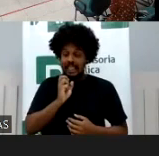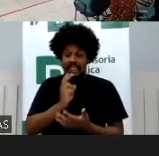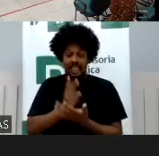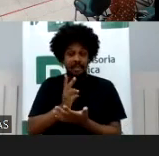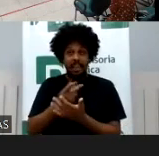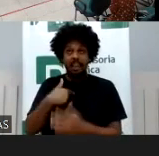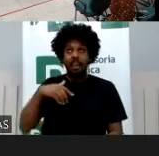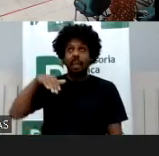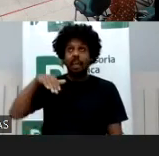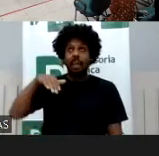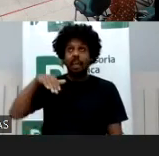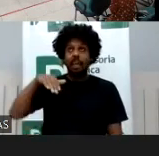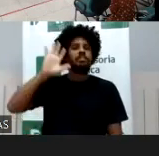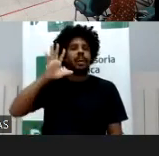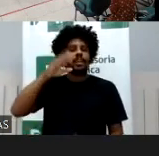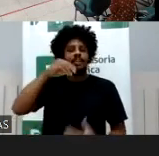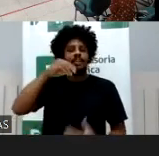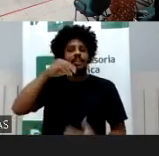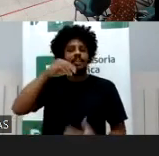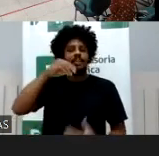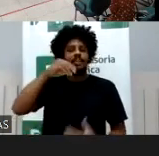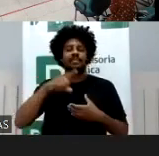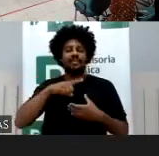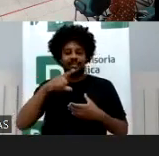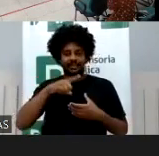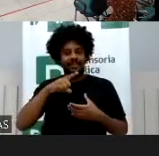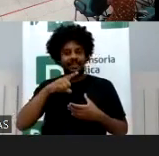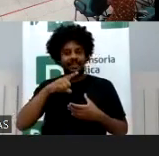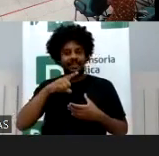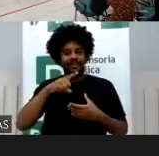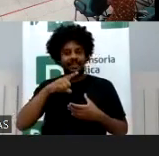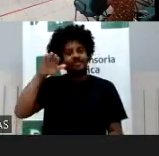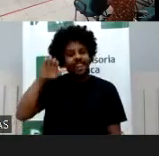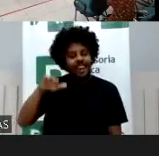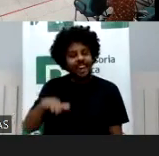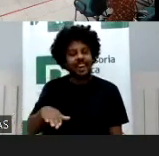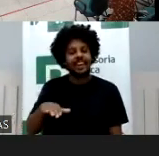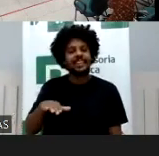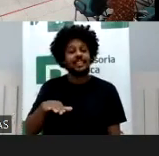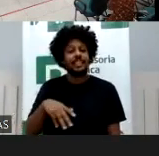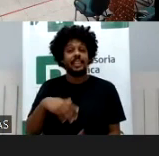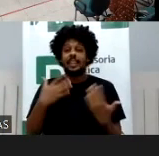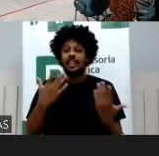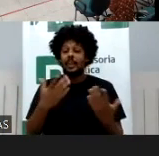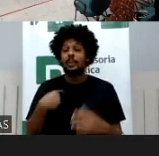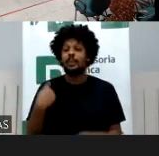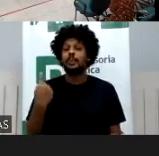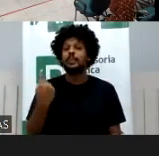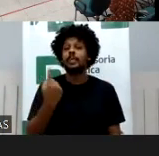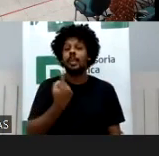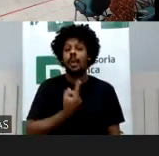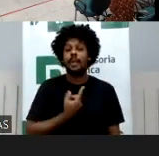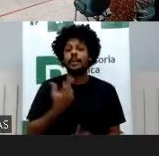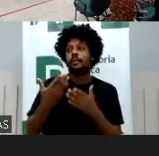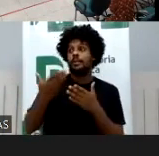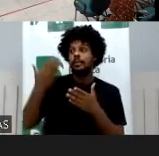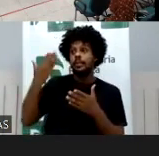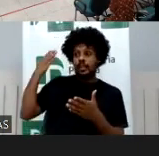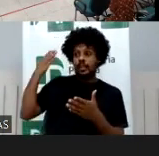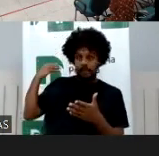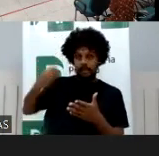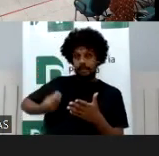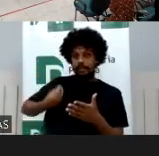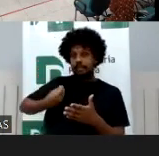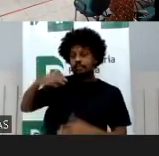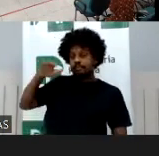questão e problema para todos nós, né? Somos nós, do que fomos, do que existe ainda em nós, né? De